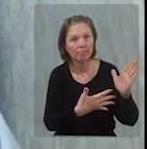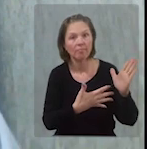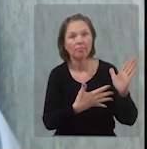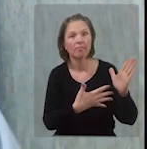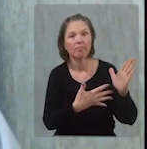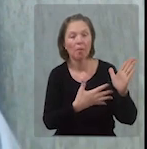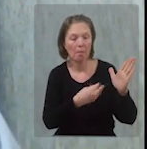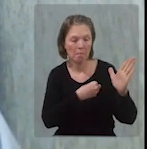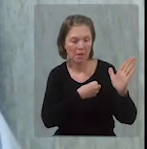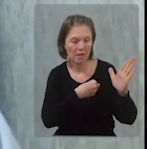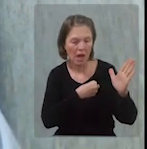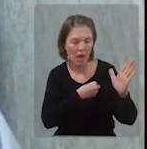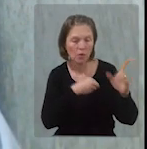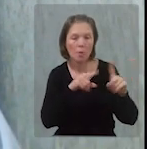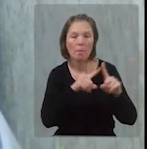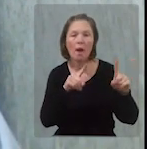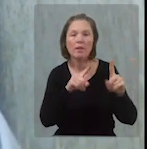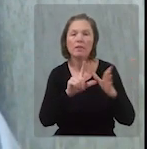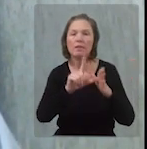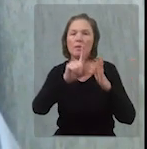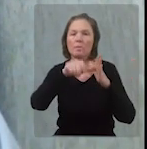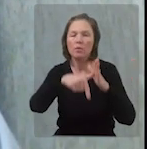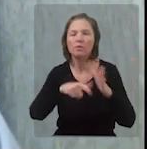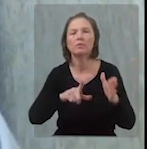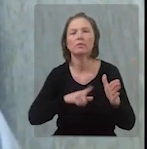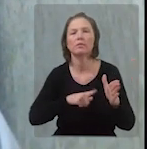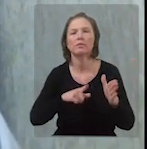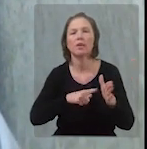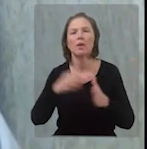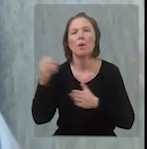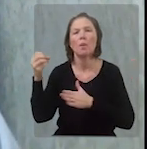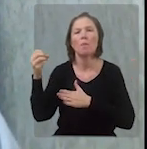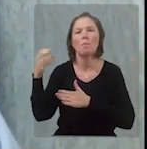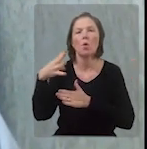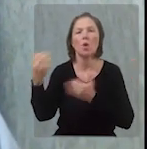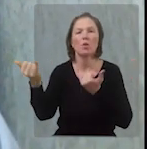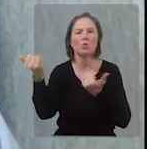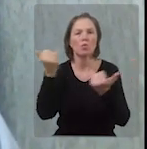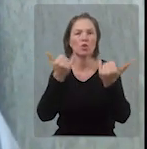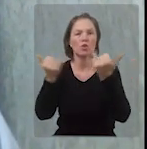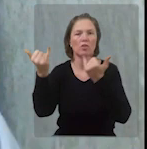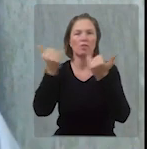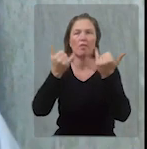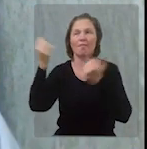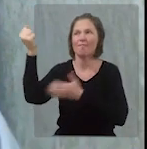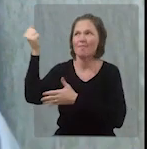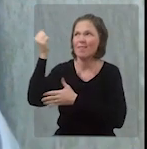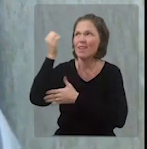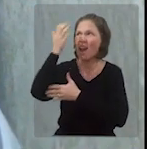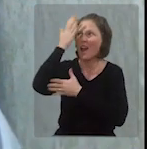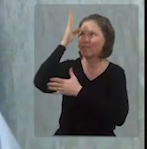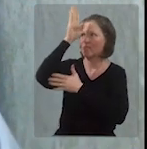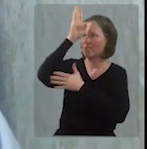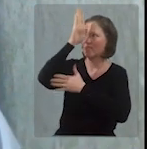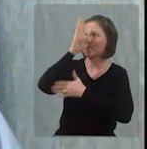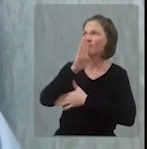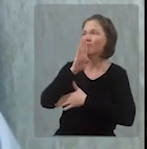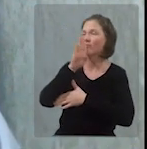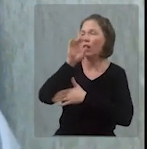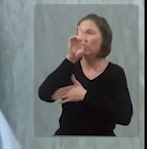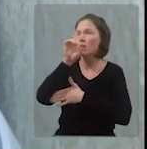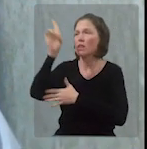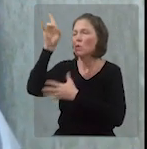doença terminal se não fosse em seguida a boa notícia. Mas, pela sua graça e sem